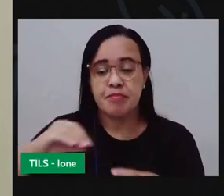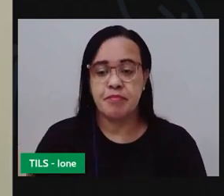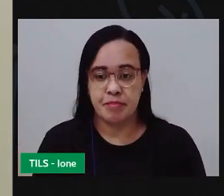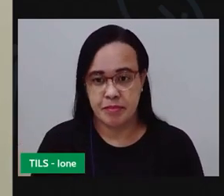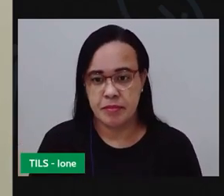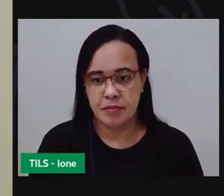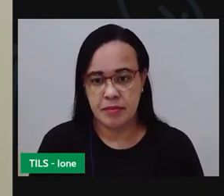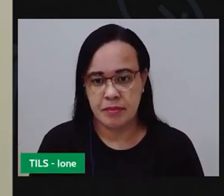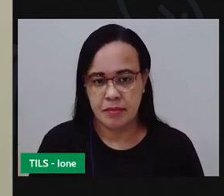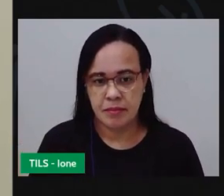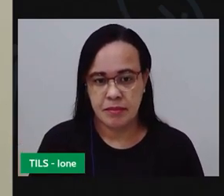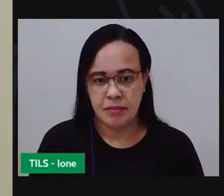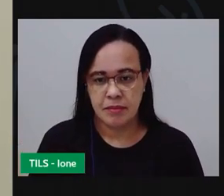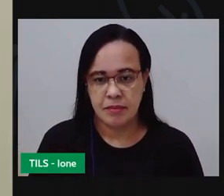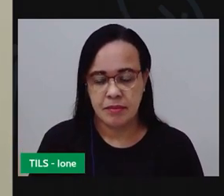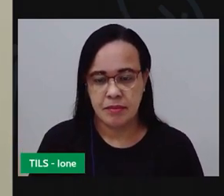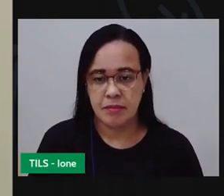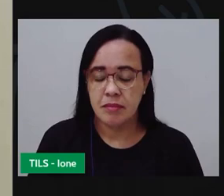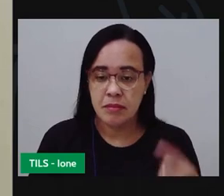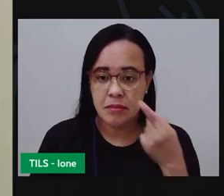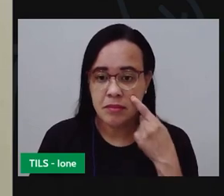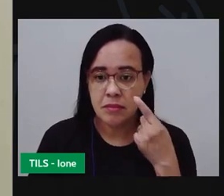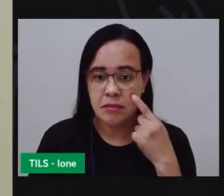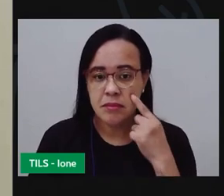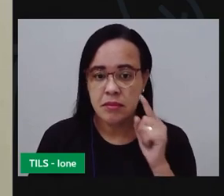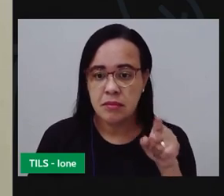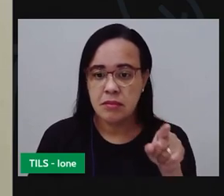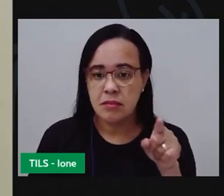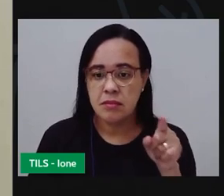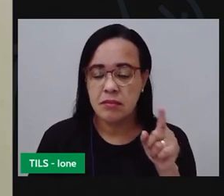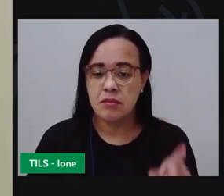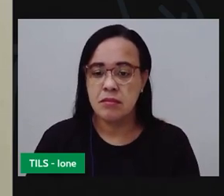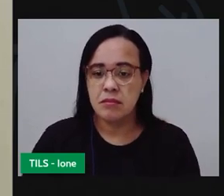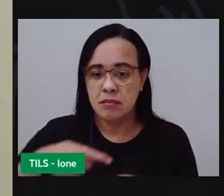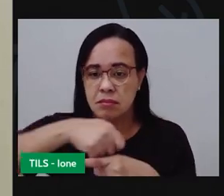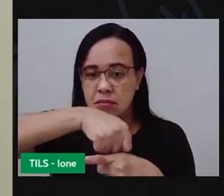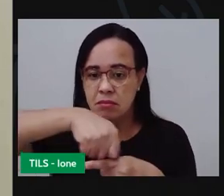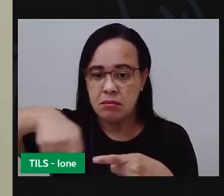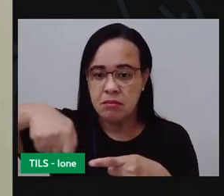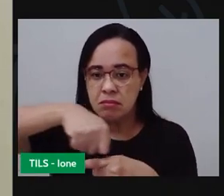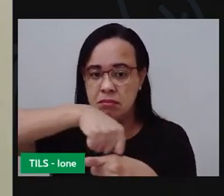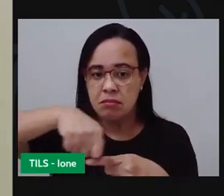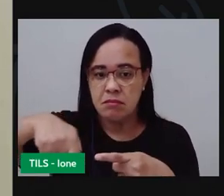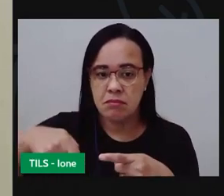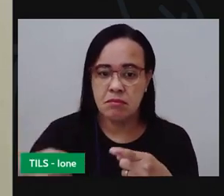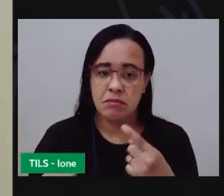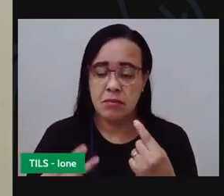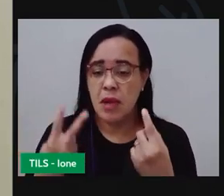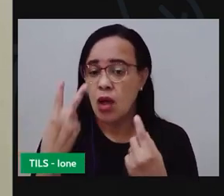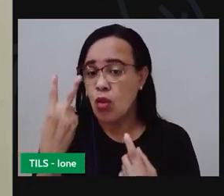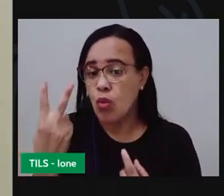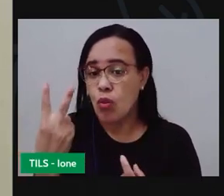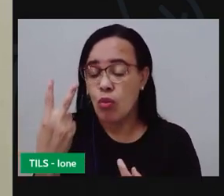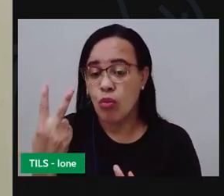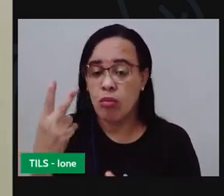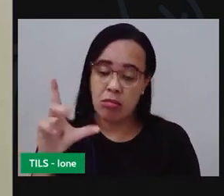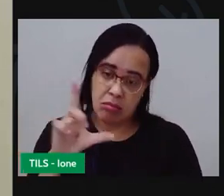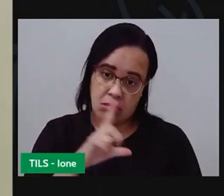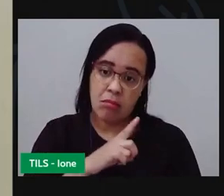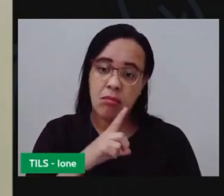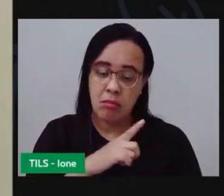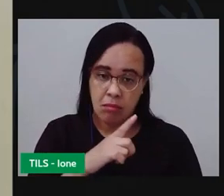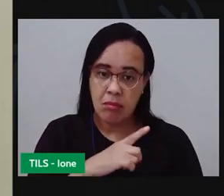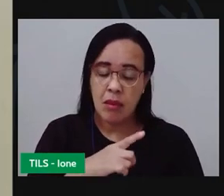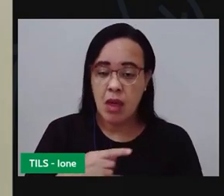Vocês observam também que o creme dental é um produto que tem duas embalagens. Esse